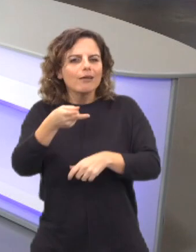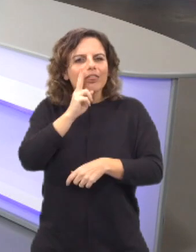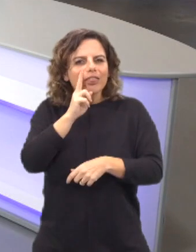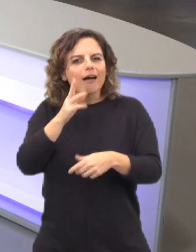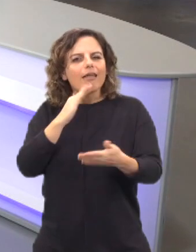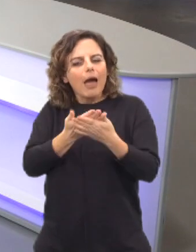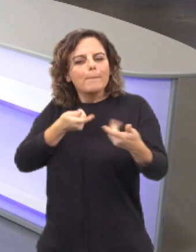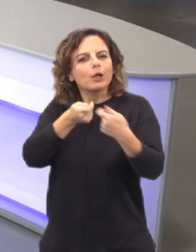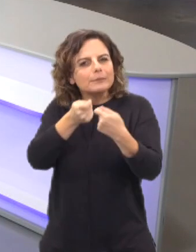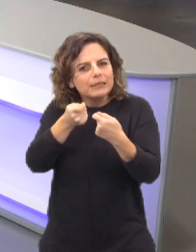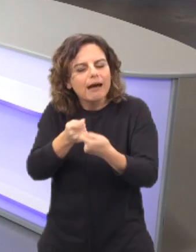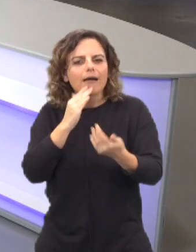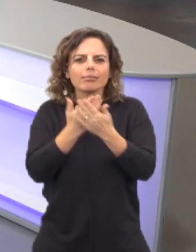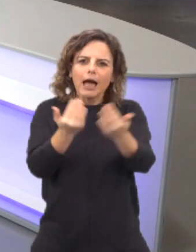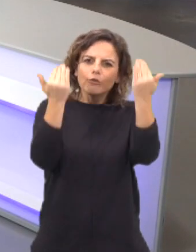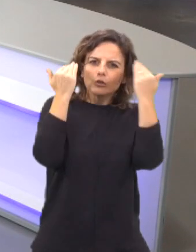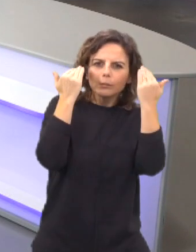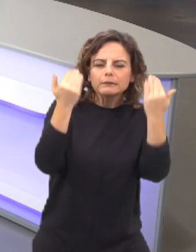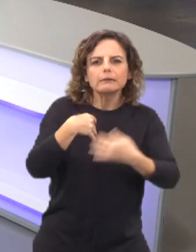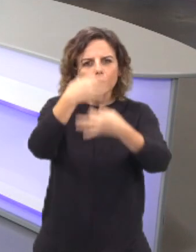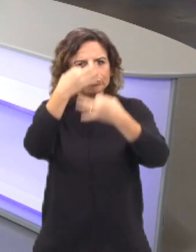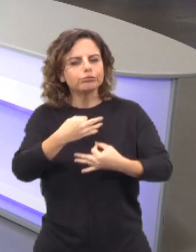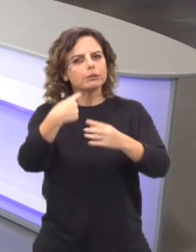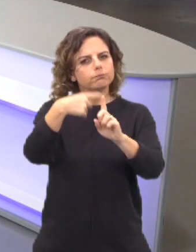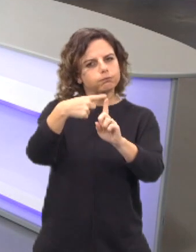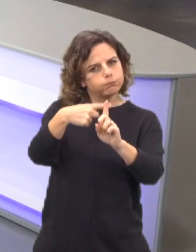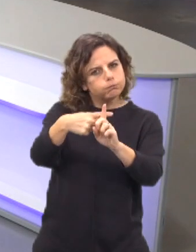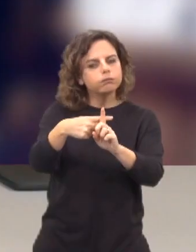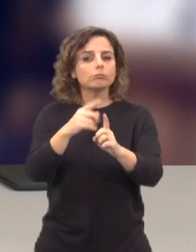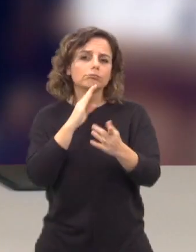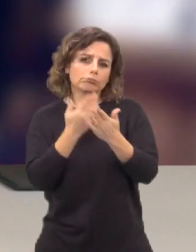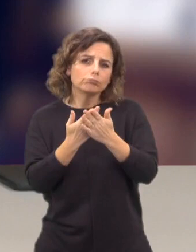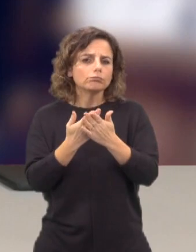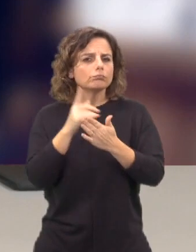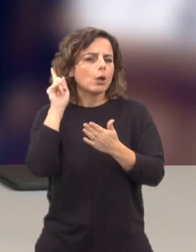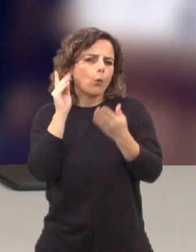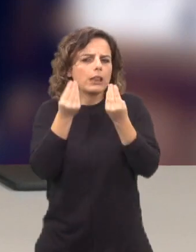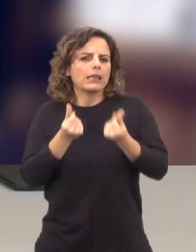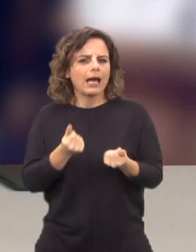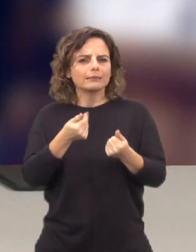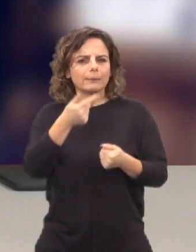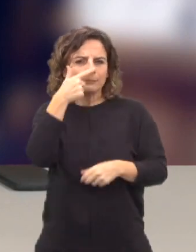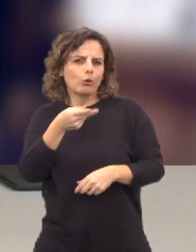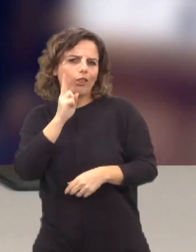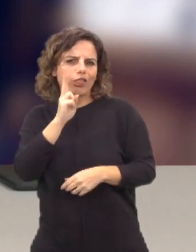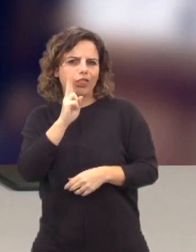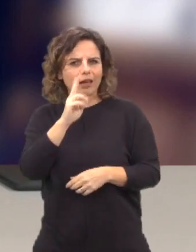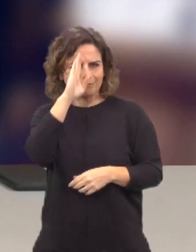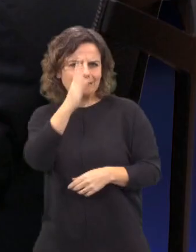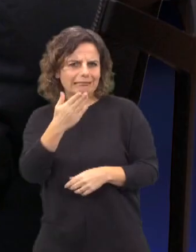espectador, de procurar ter uma informação sóbria, útil. E isso são qualidades que o espectador reconhece.